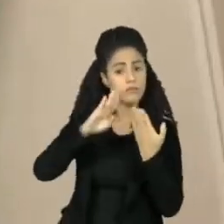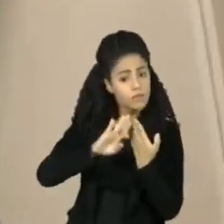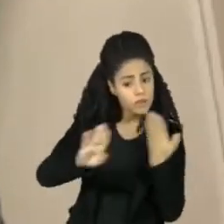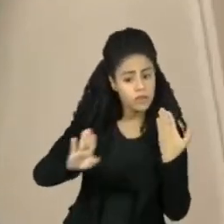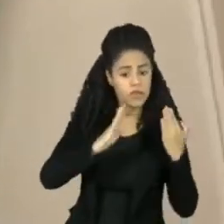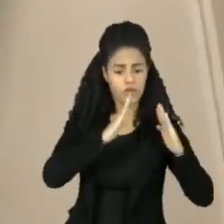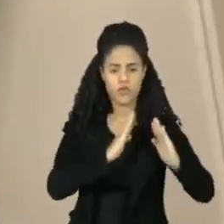a cadeia de transmissão.